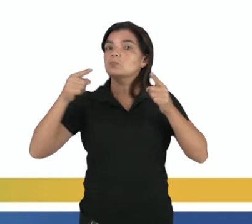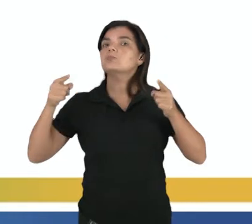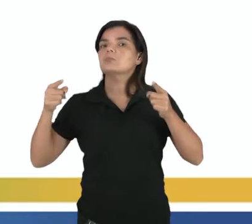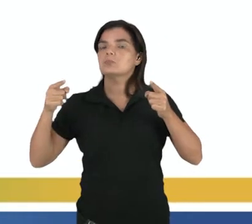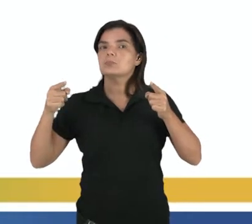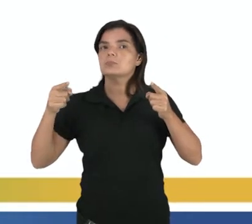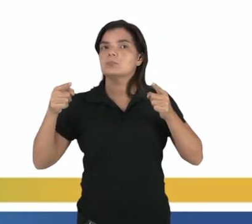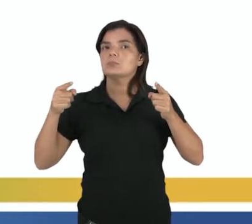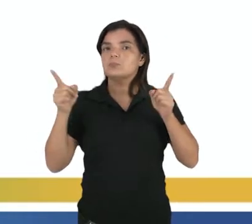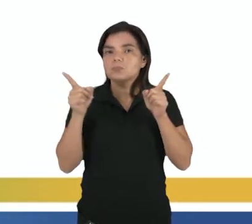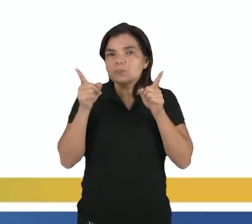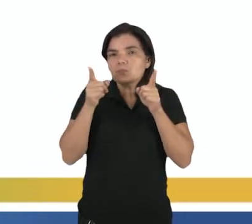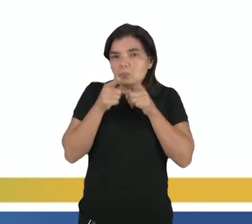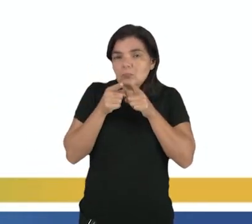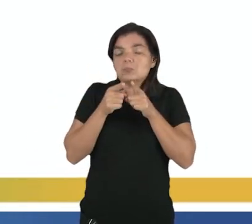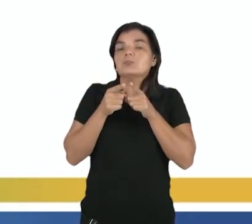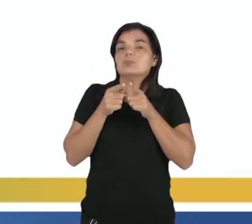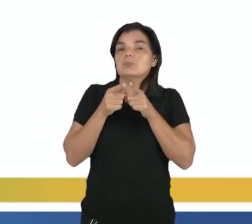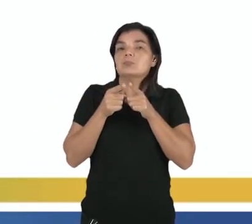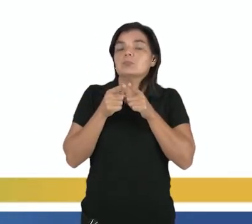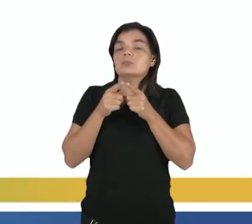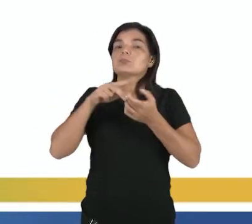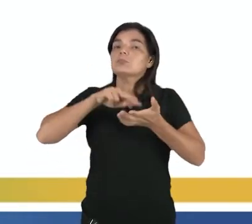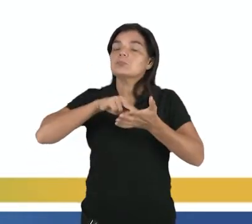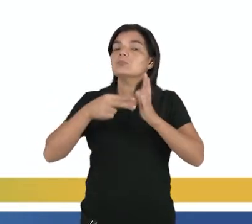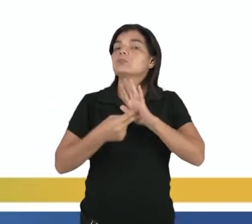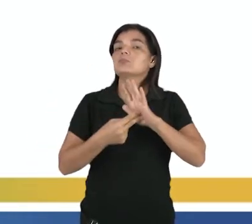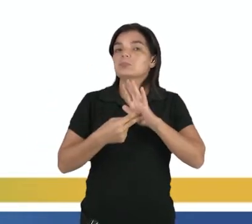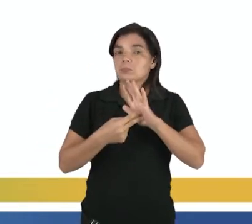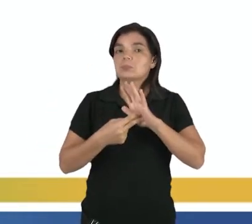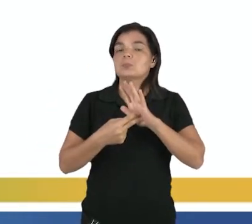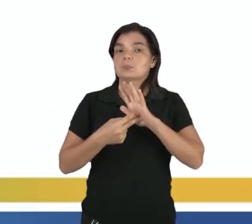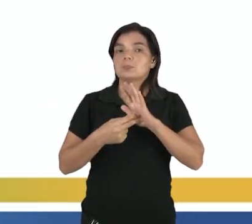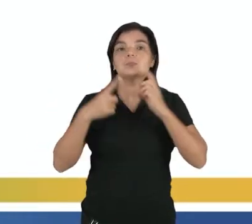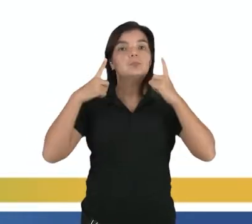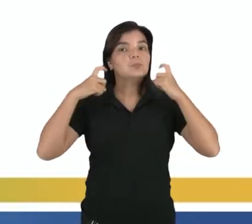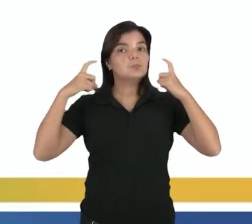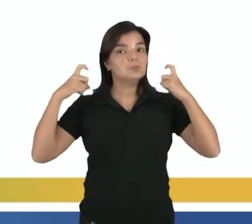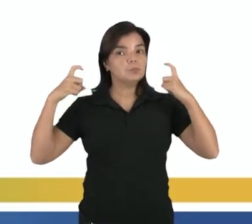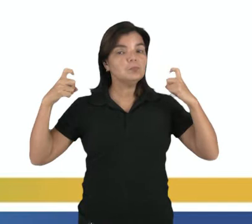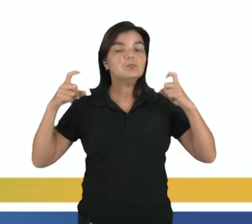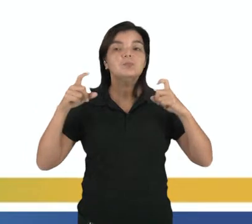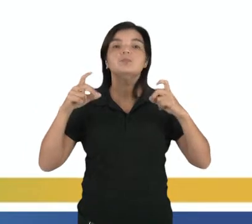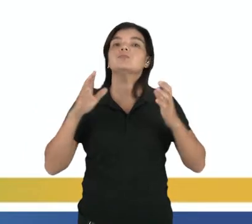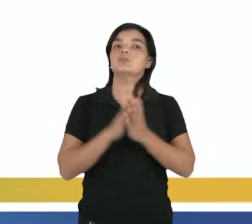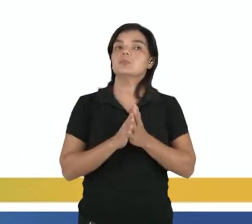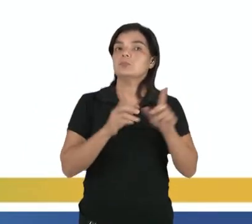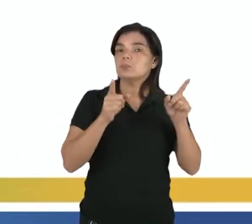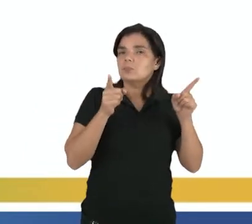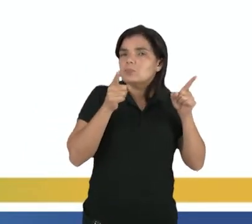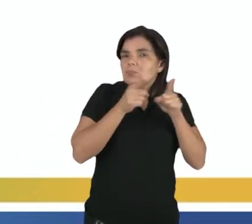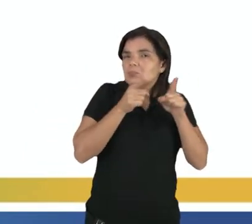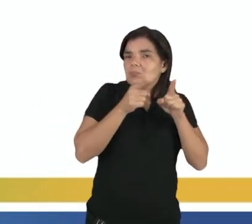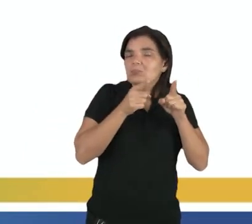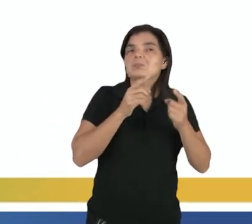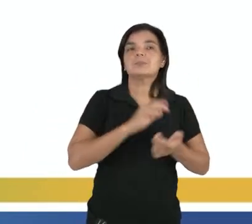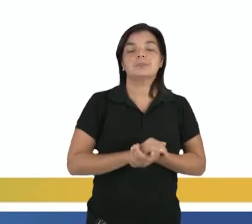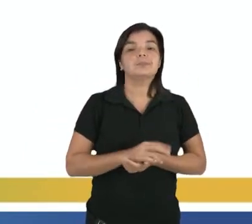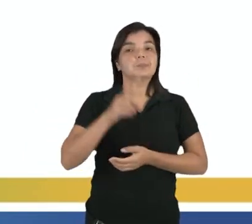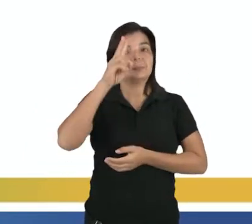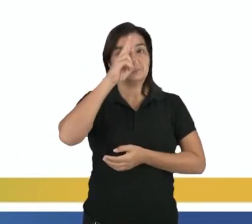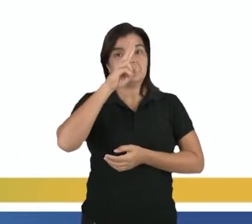e o comprimento de onda diminuindo, esse som vai ficar mais agudo e esse som aqui vai ficar mais grave.